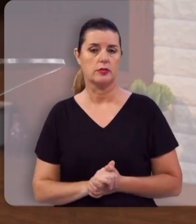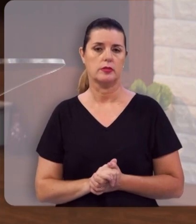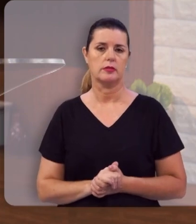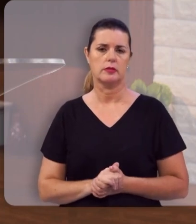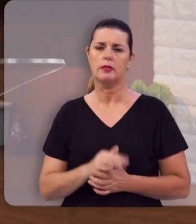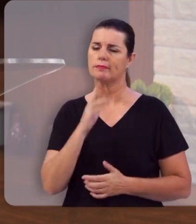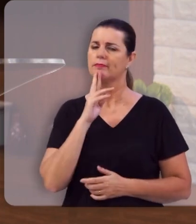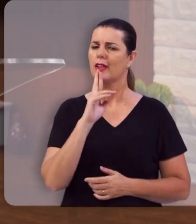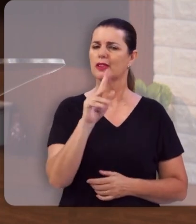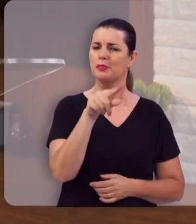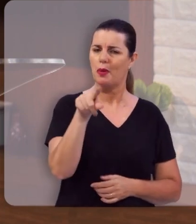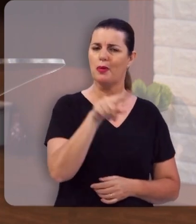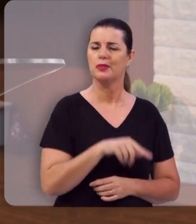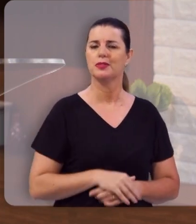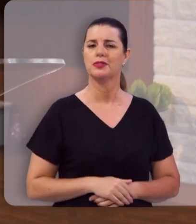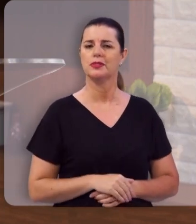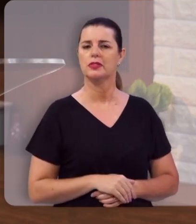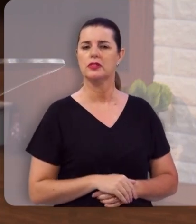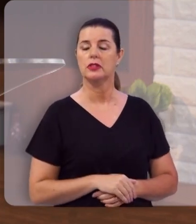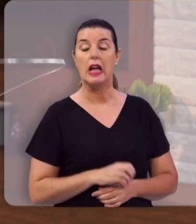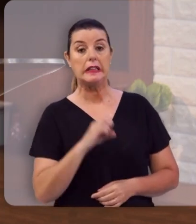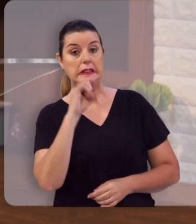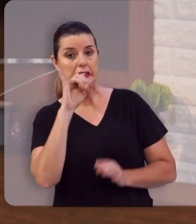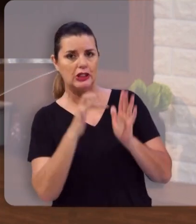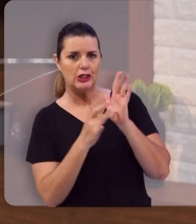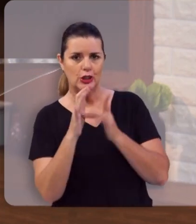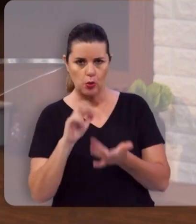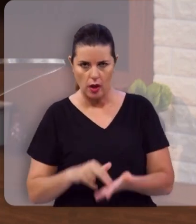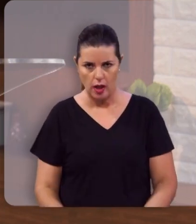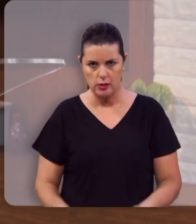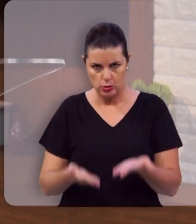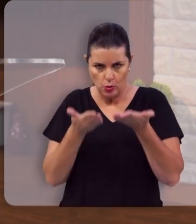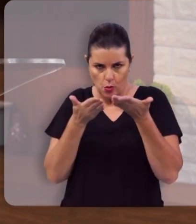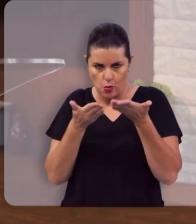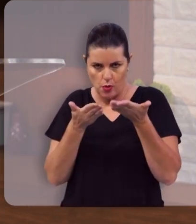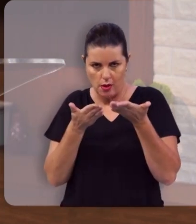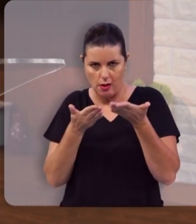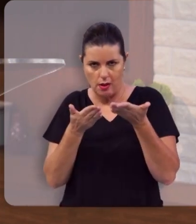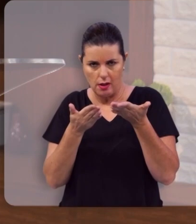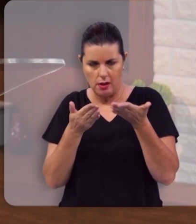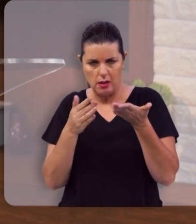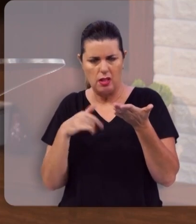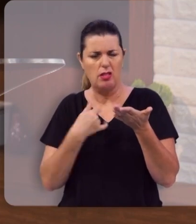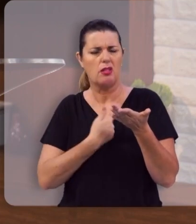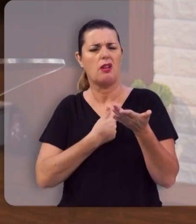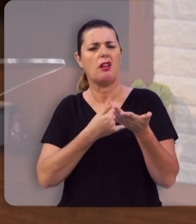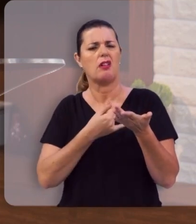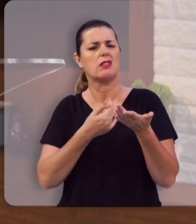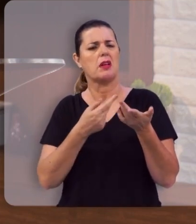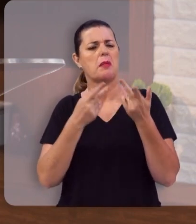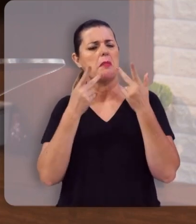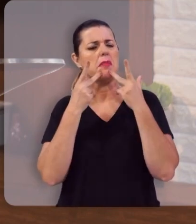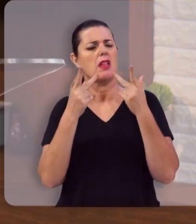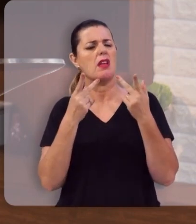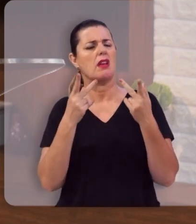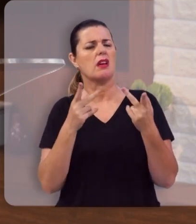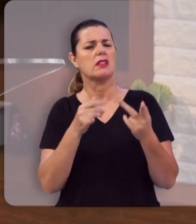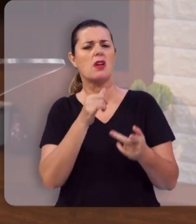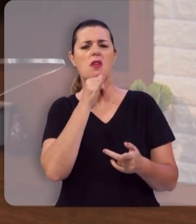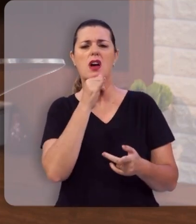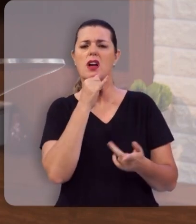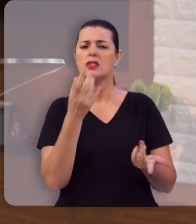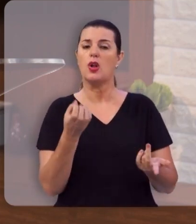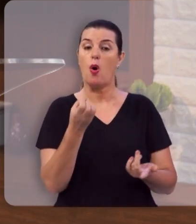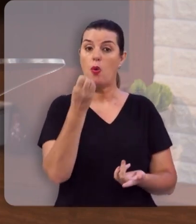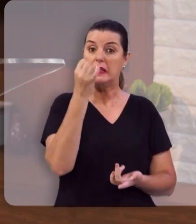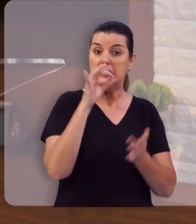E nós respondemos, se Cristo não ressuscitou, é vã nossa pregação? Se Cristo não ressuscitou,